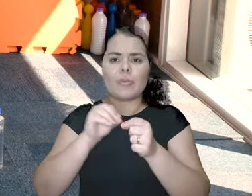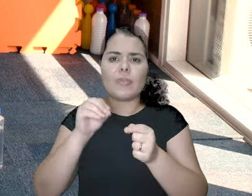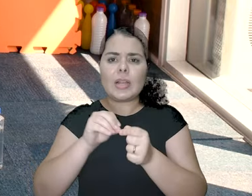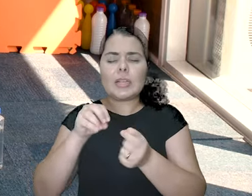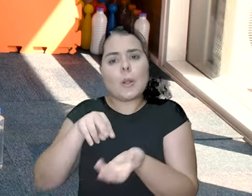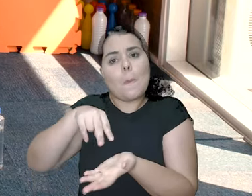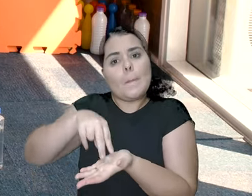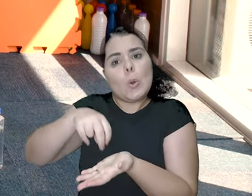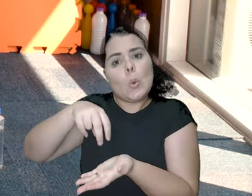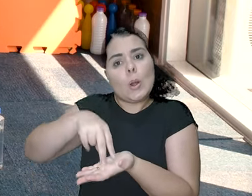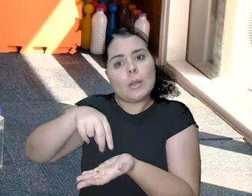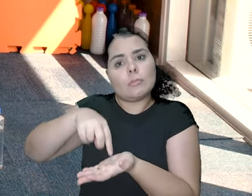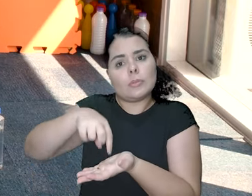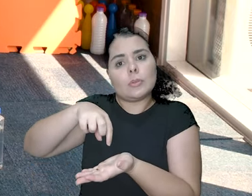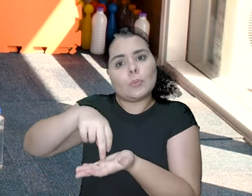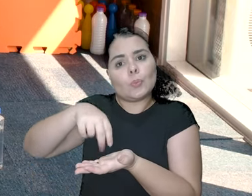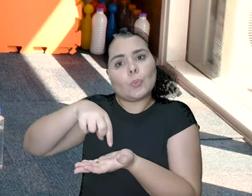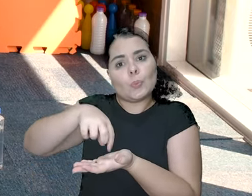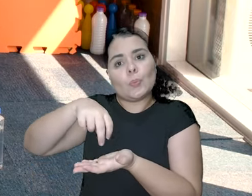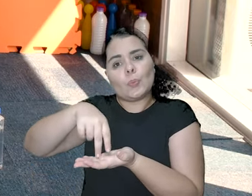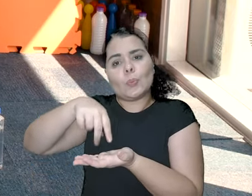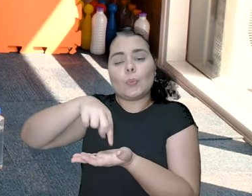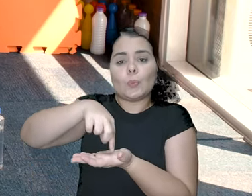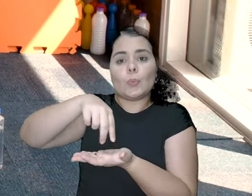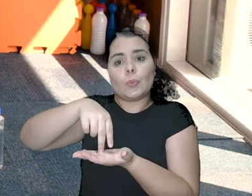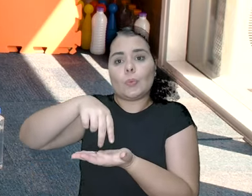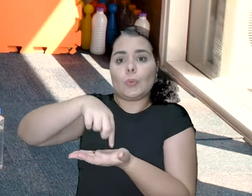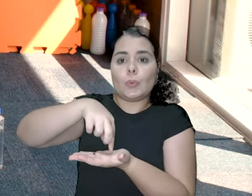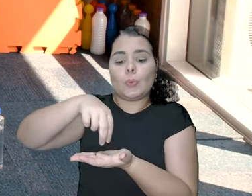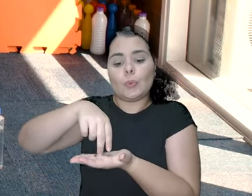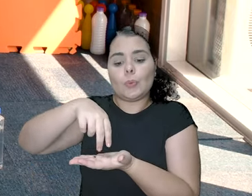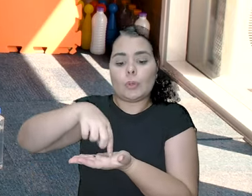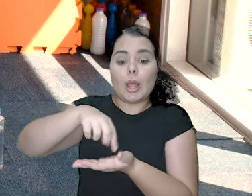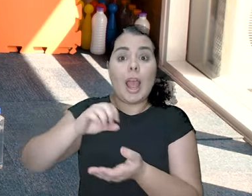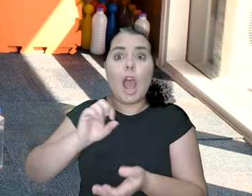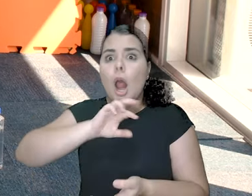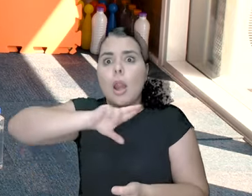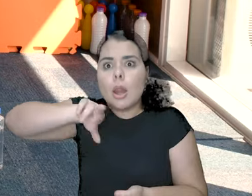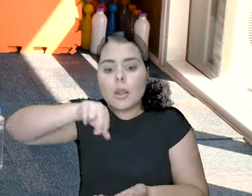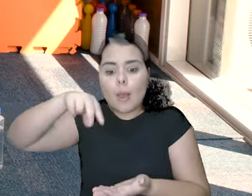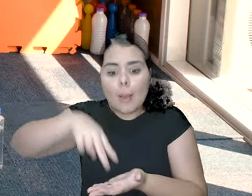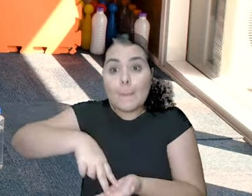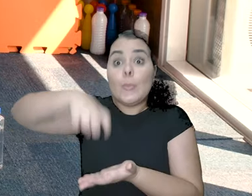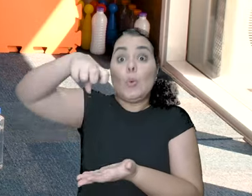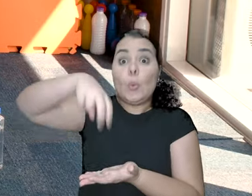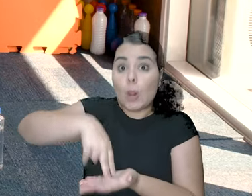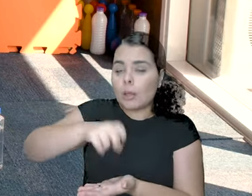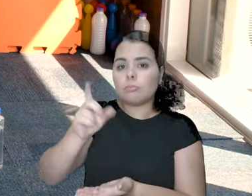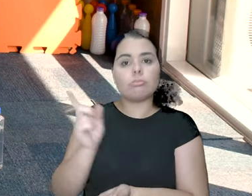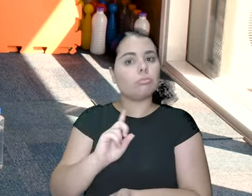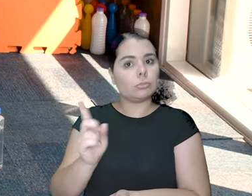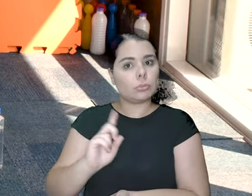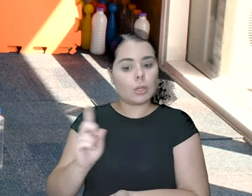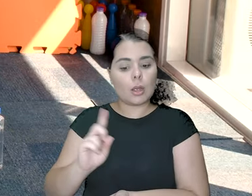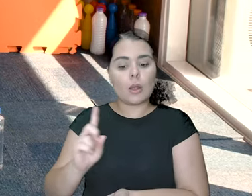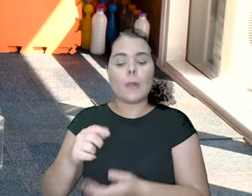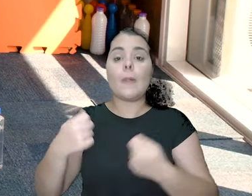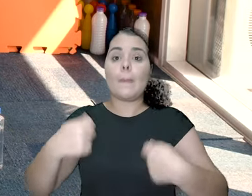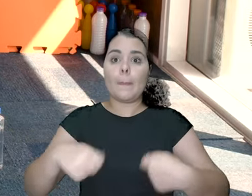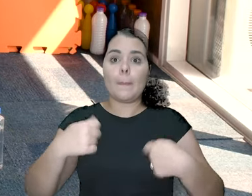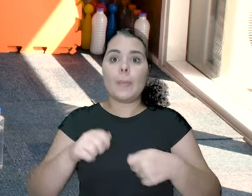fazer saltitos, como eu estou fazendo nesse momento. Não é para pular, tá, pessoal?